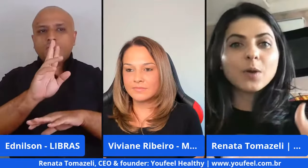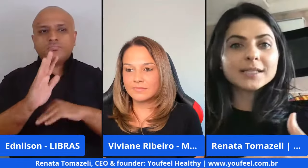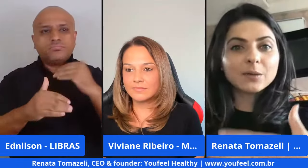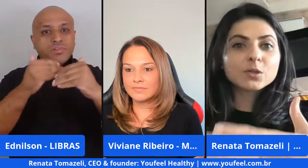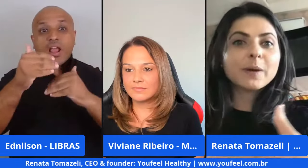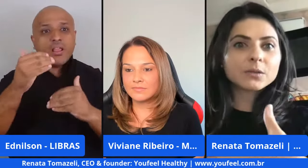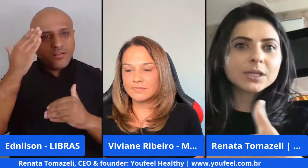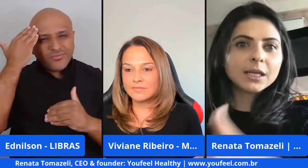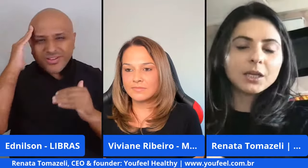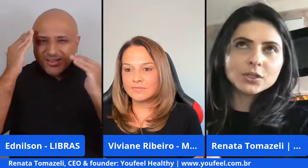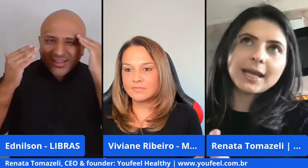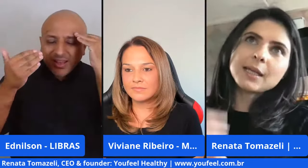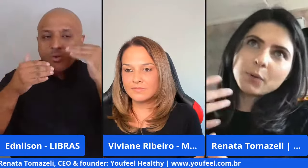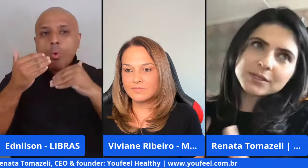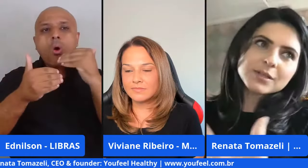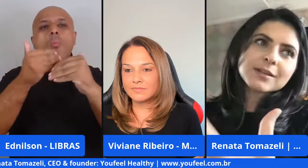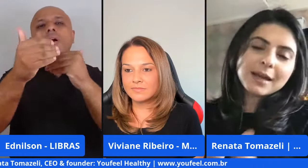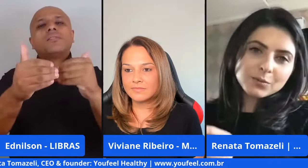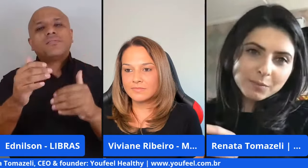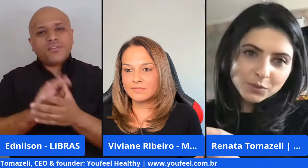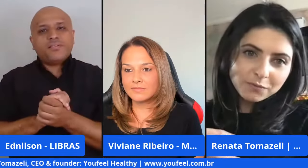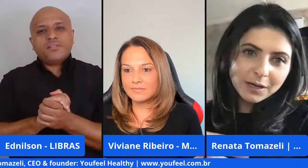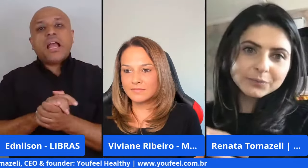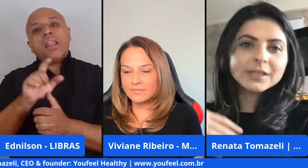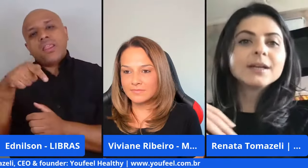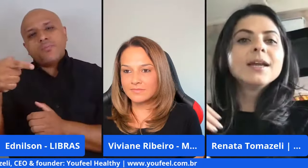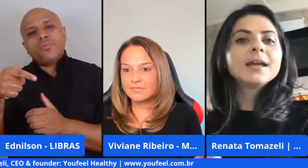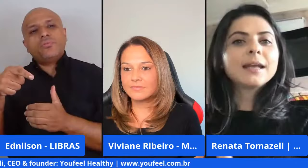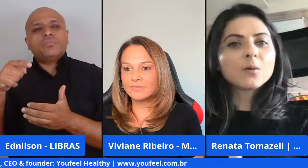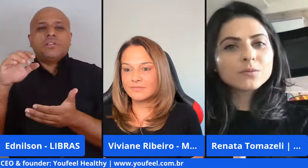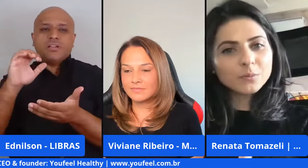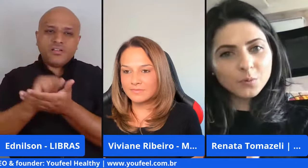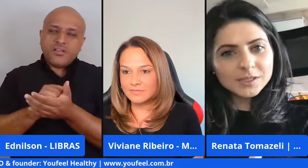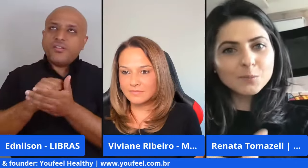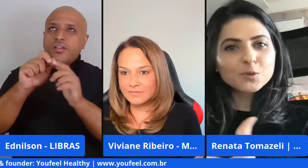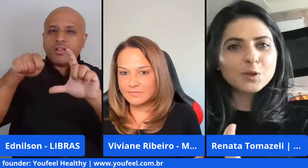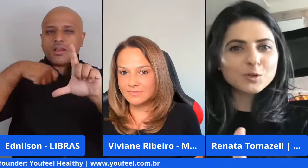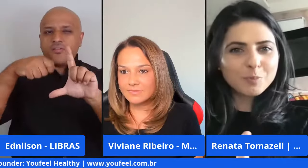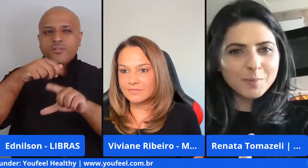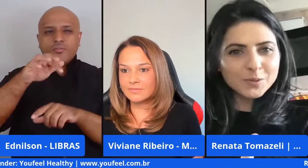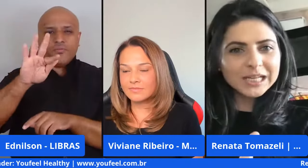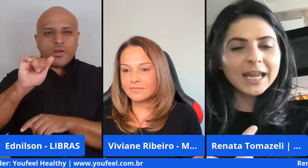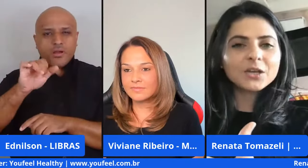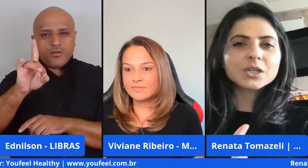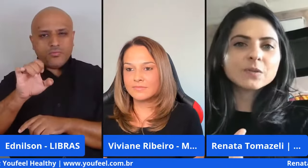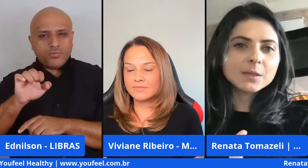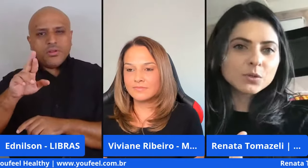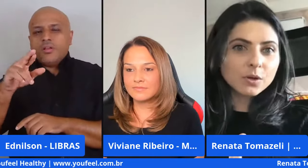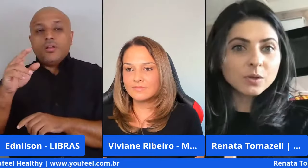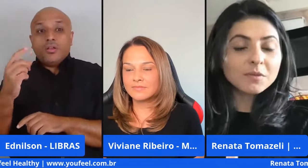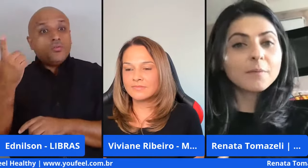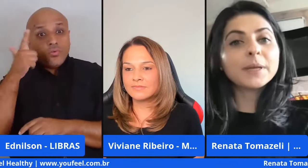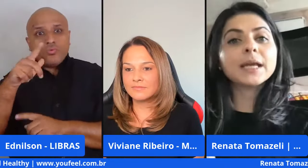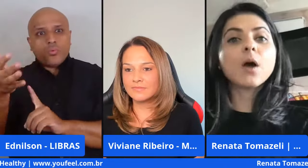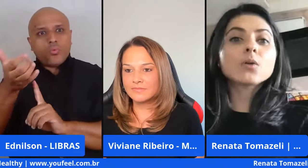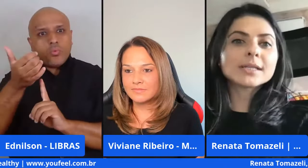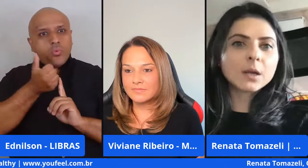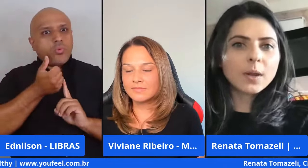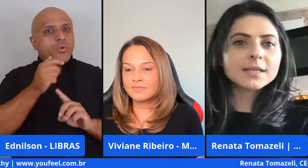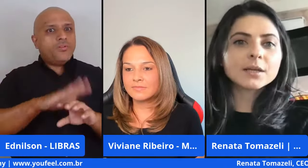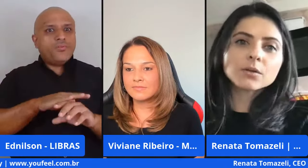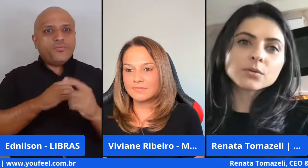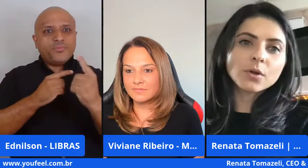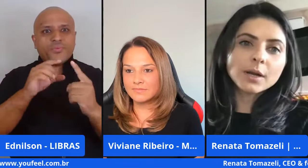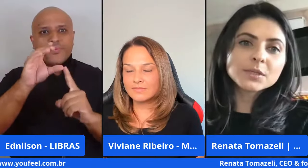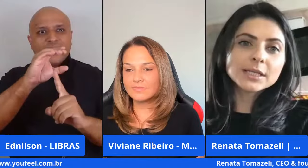eu fui entendendo quais seriam os passos seguintes né e depois nós graduamos no founder né conquistamos os nossos primeiros clientes fizemos o nosso MVP logo